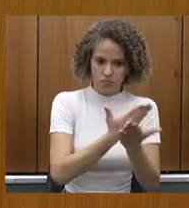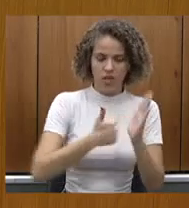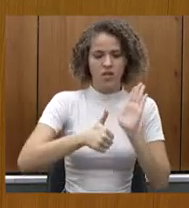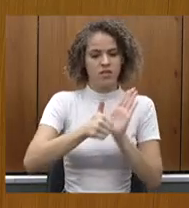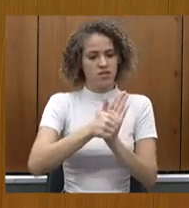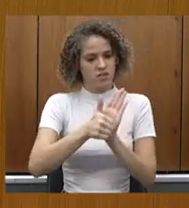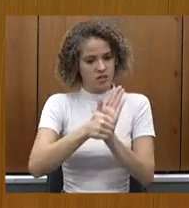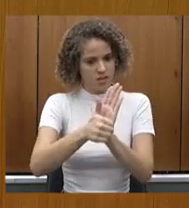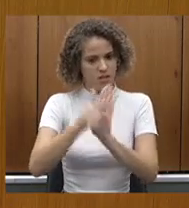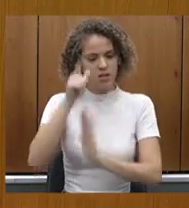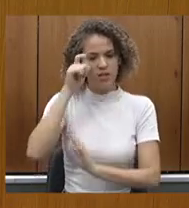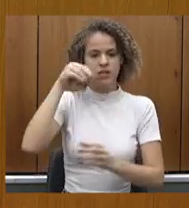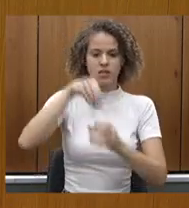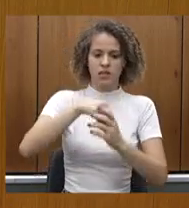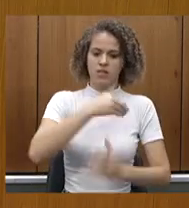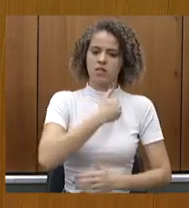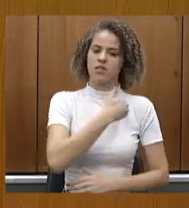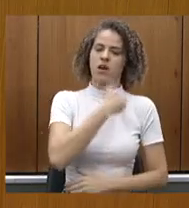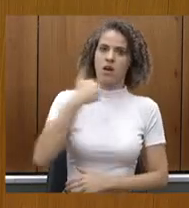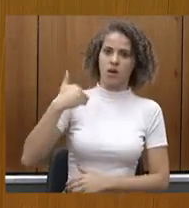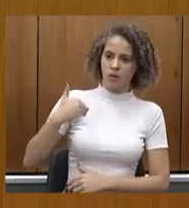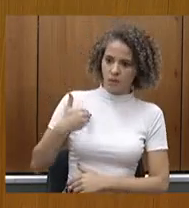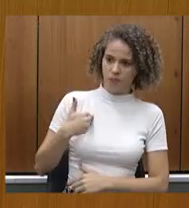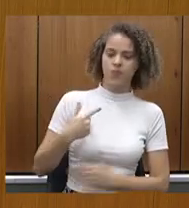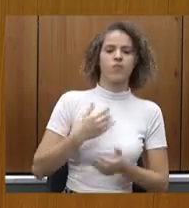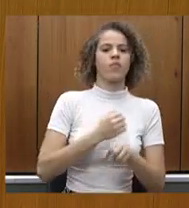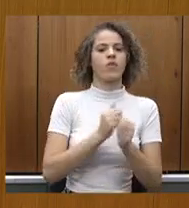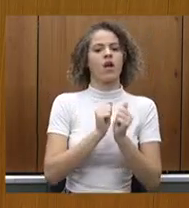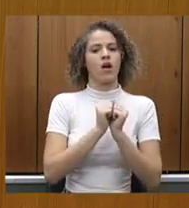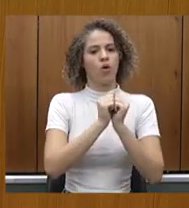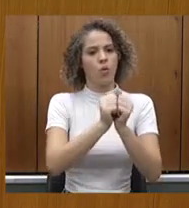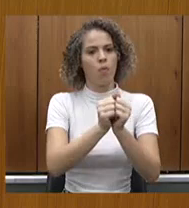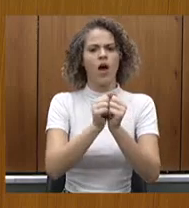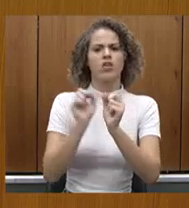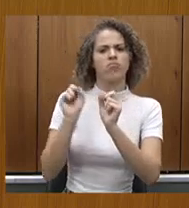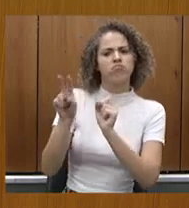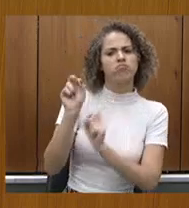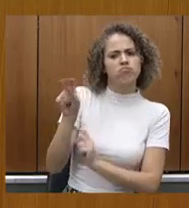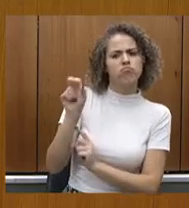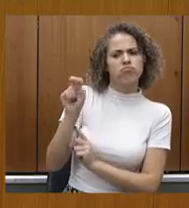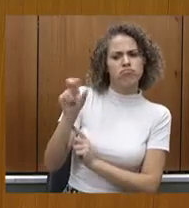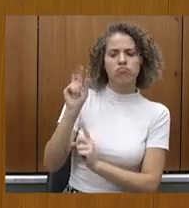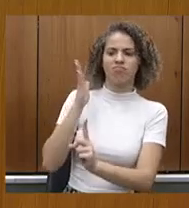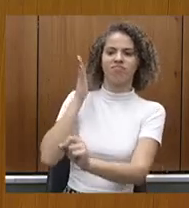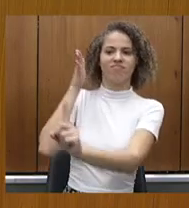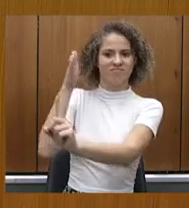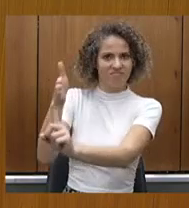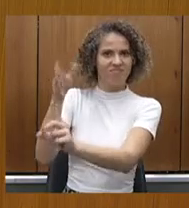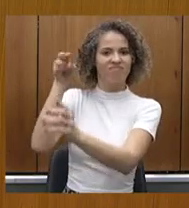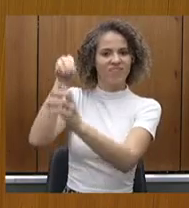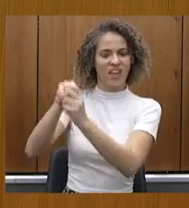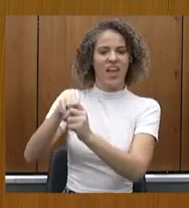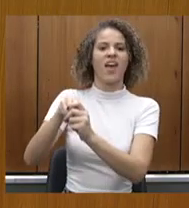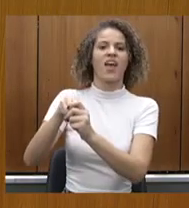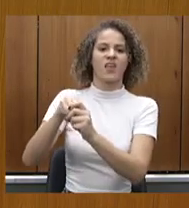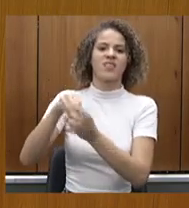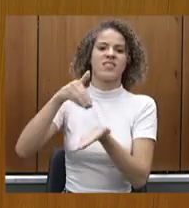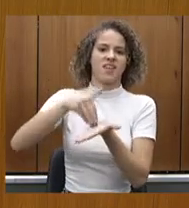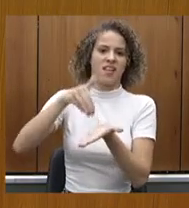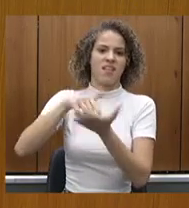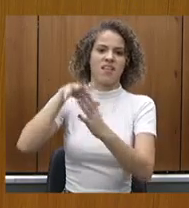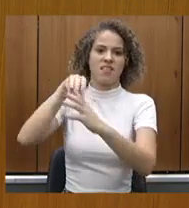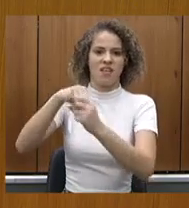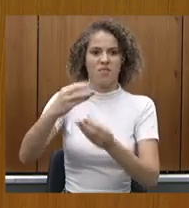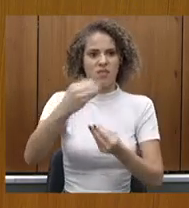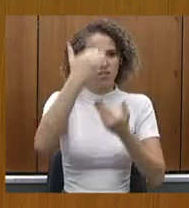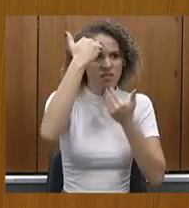Secretaria de Saúde, todos que o acompanham nesse trabalho tão expressivo e relevante junto à Secretaria de Estado de Saúde. Muito obrigado.